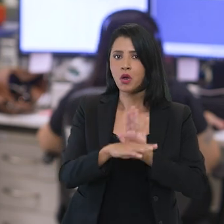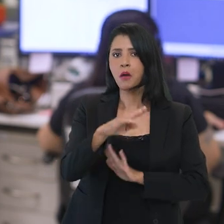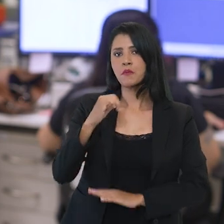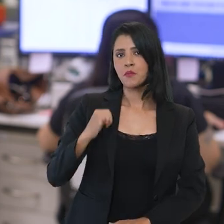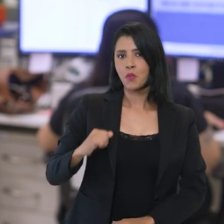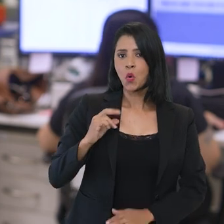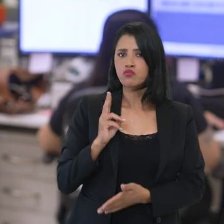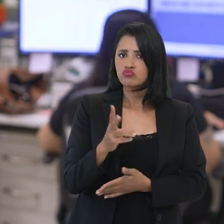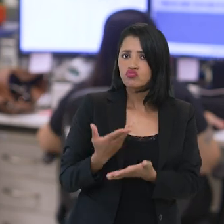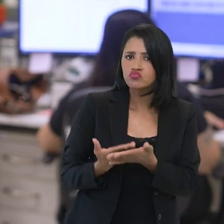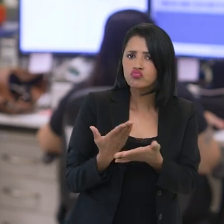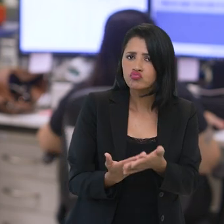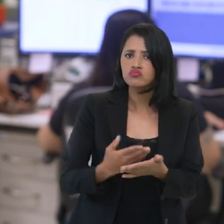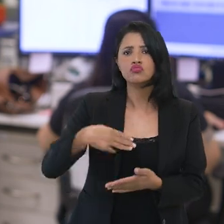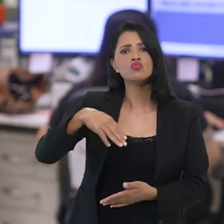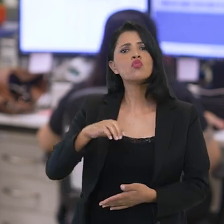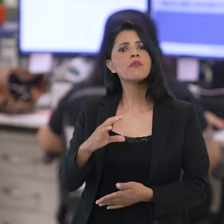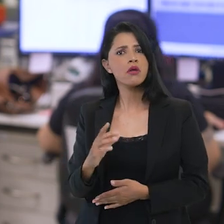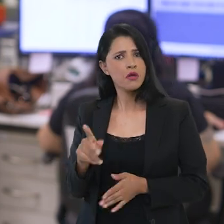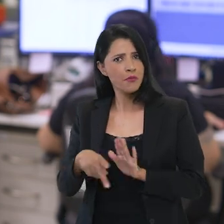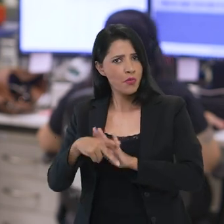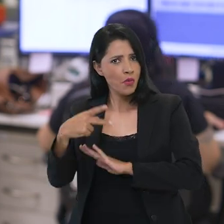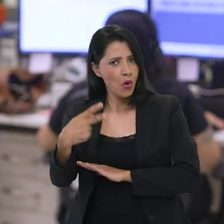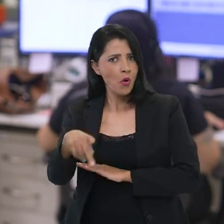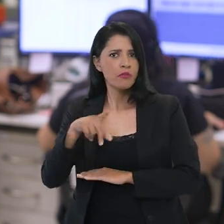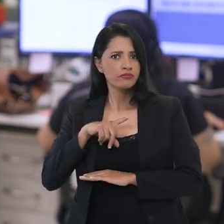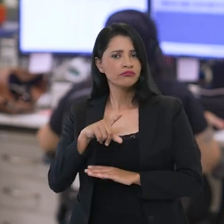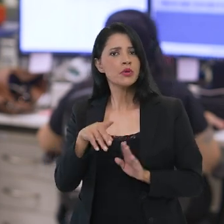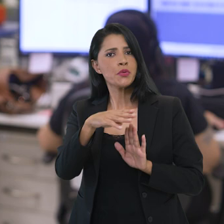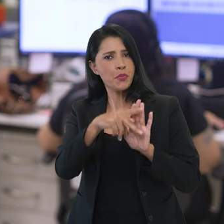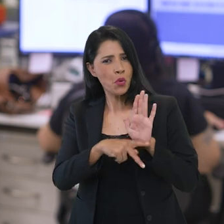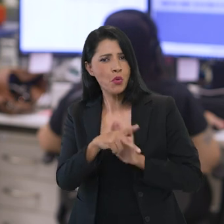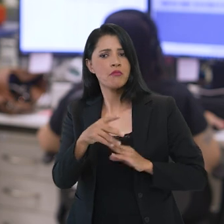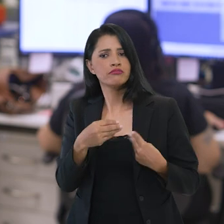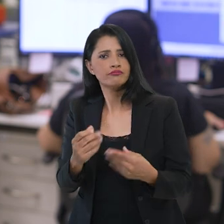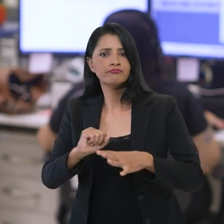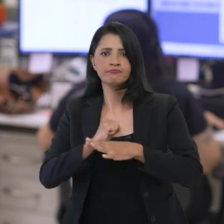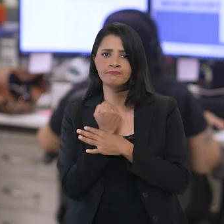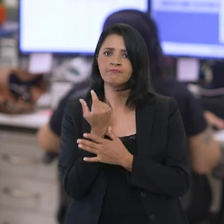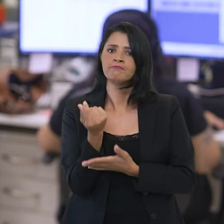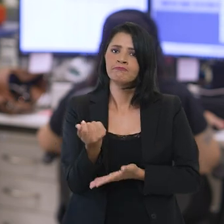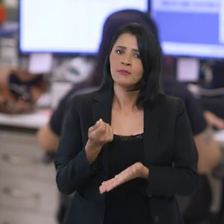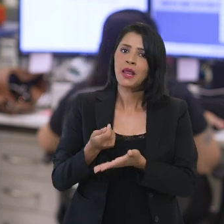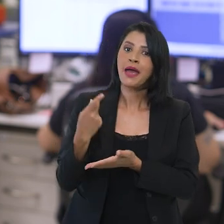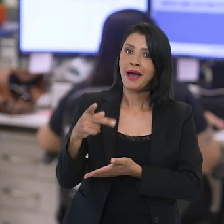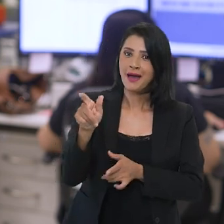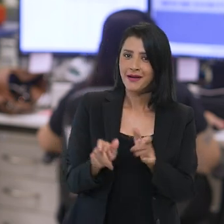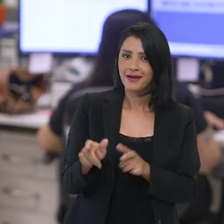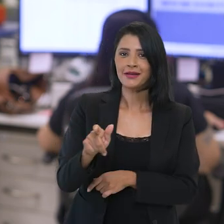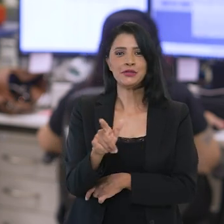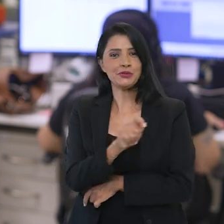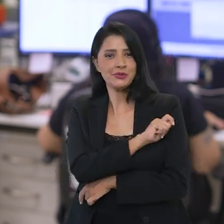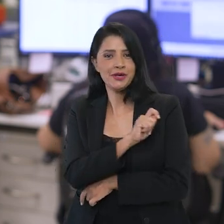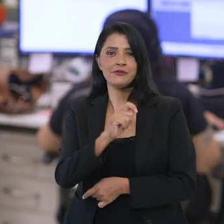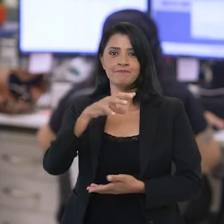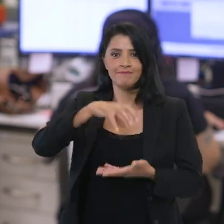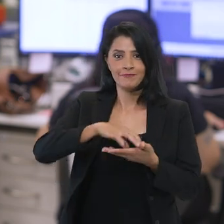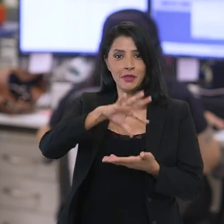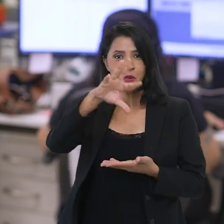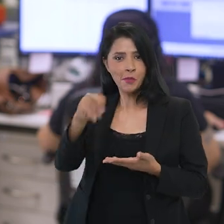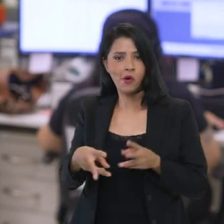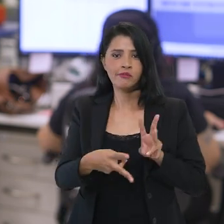programa de Bolsa Permanência do Ministério da Educação. A iniciativa garante auxílio financeiro aos estudantes, quilombolas,